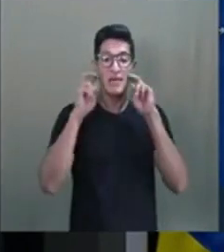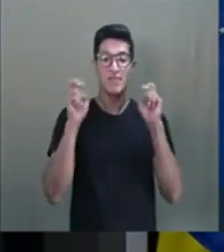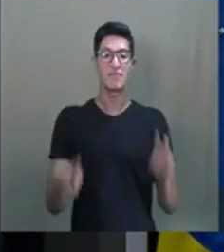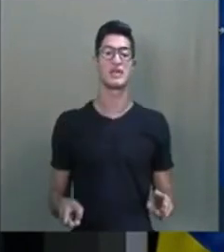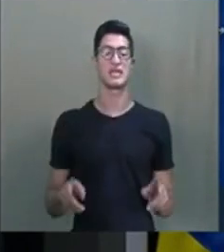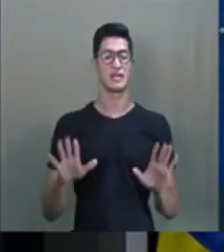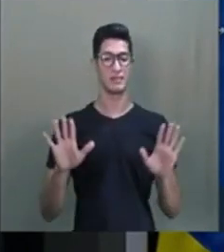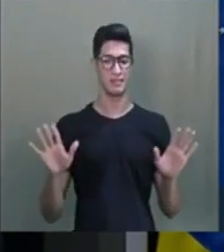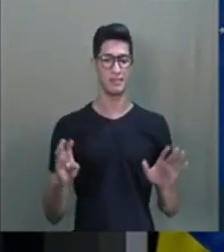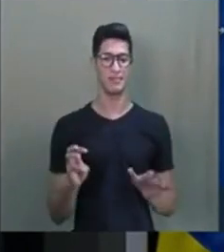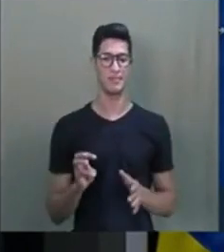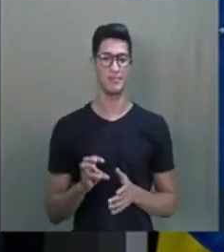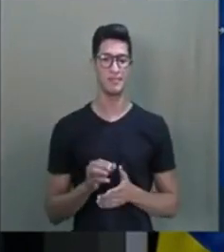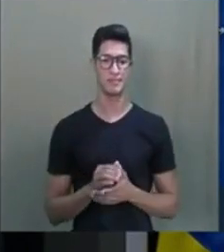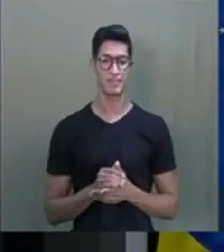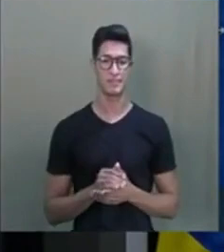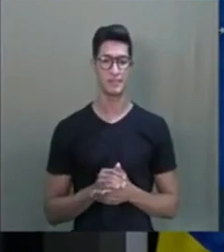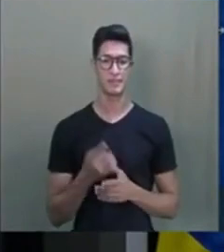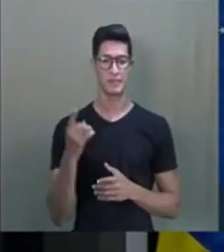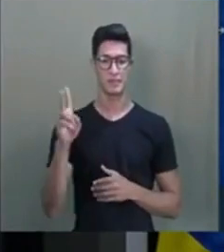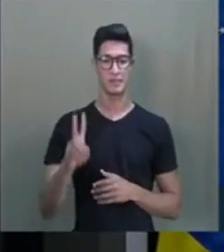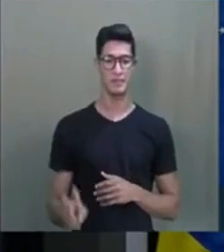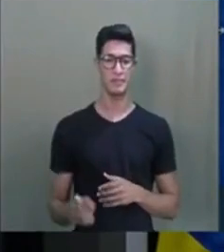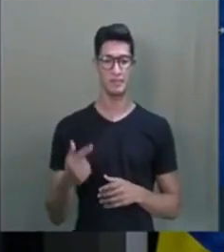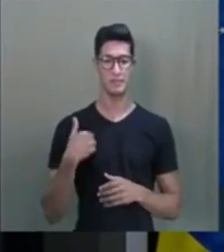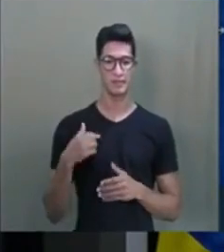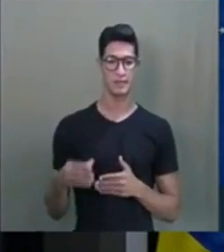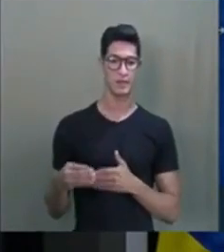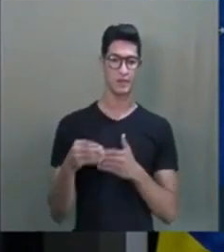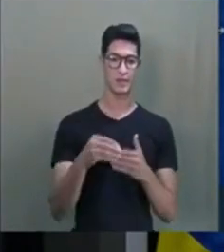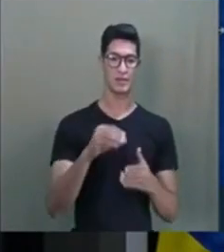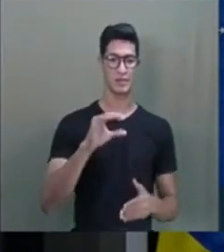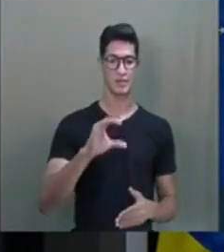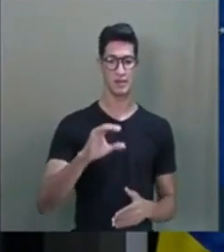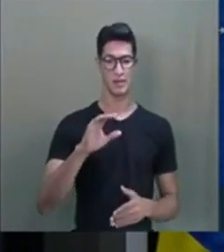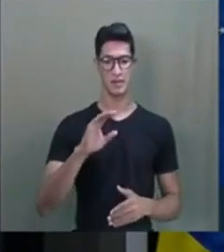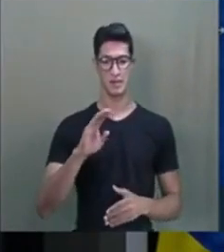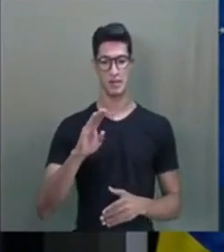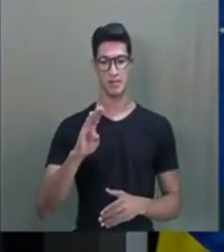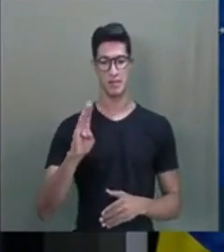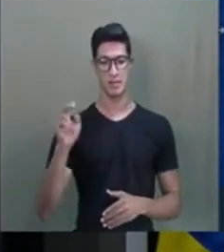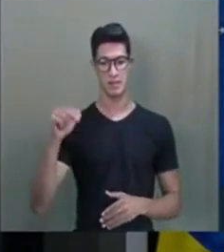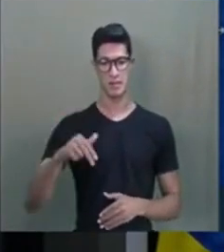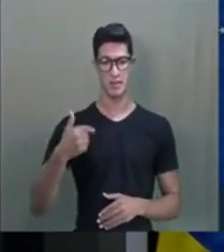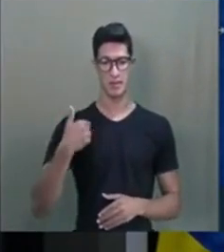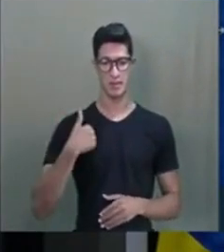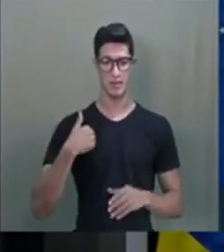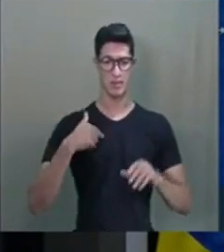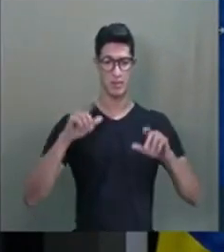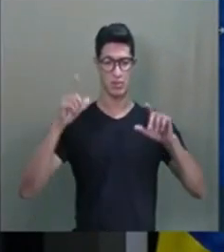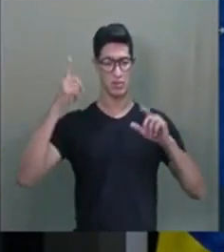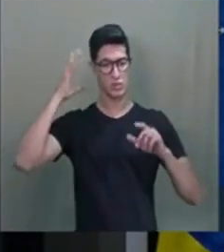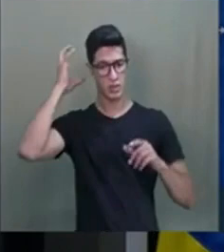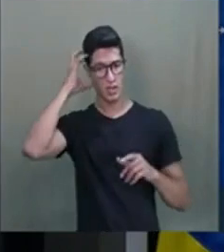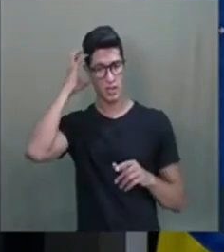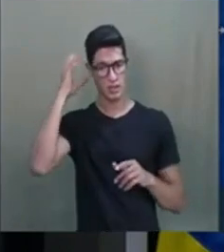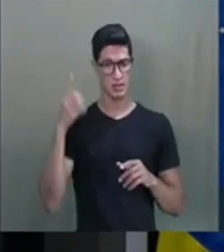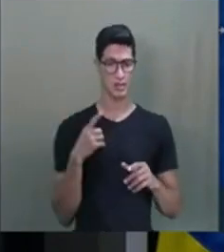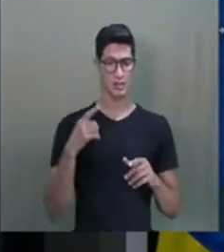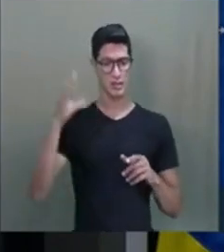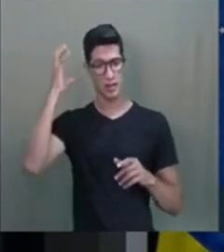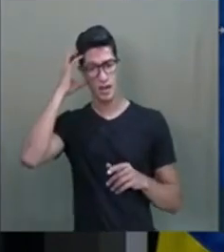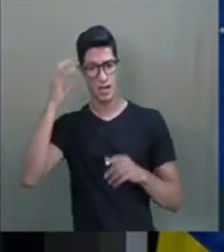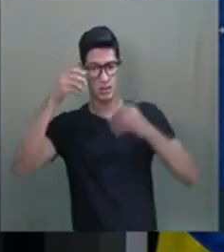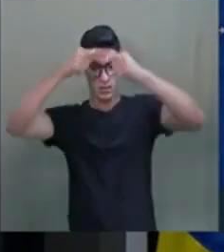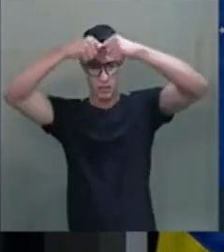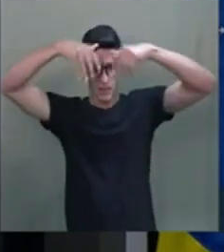estado de meditação. Uma vez eu levei ele na CBN, então, como eu sou de rádio e TV, então eu tenho um programa de rádio falando de